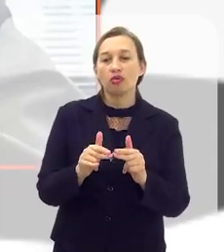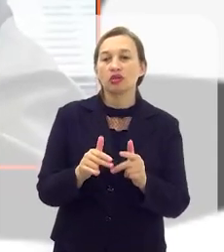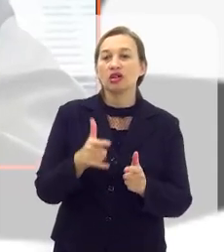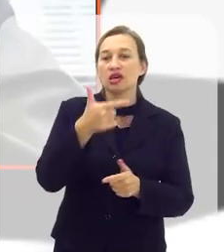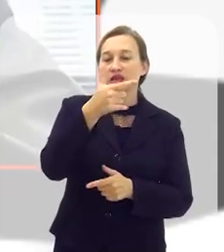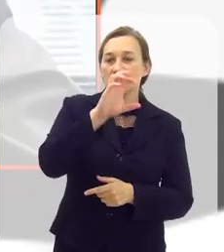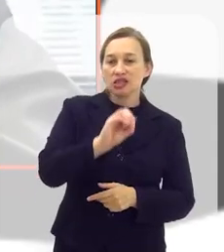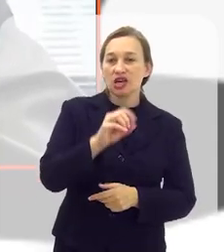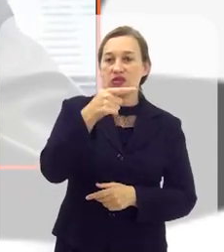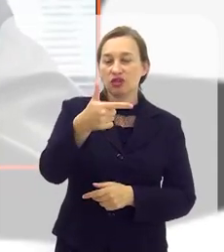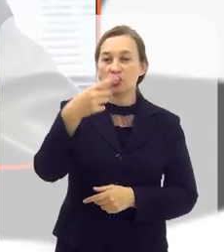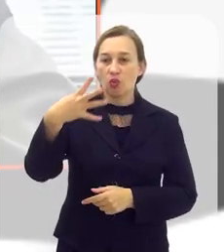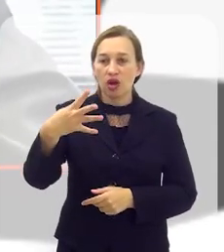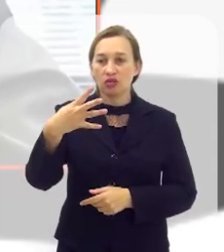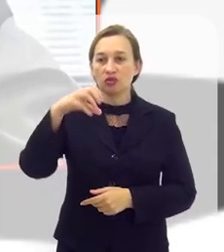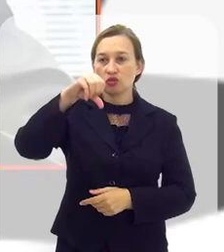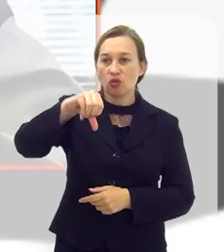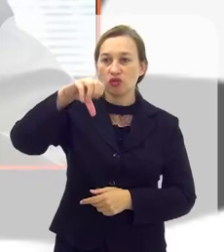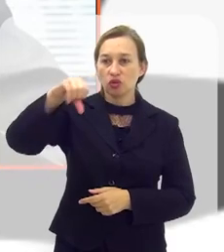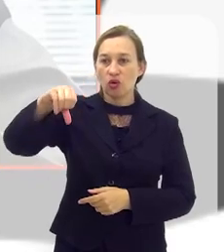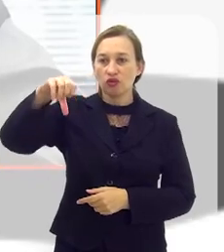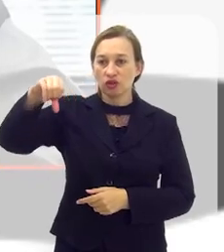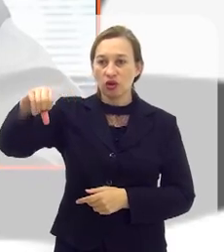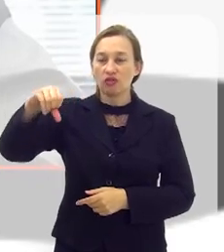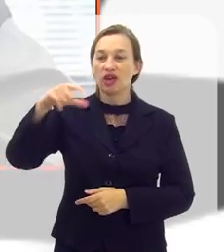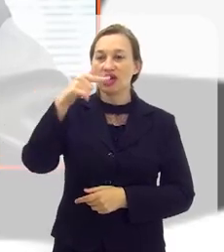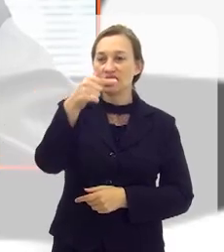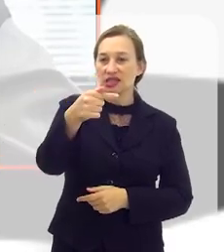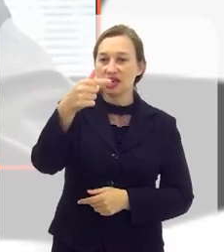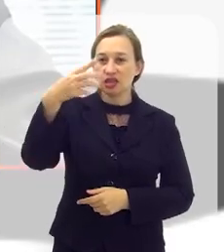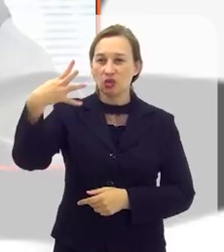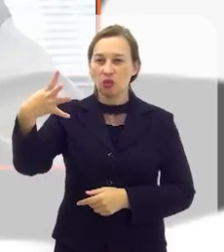número, 024-999